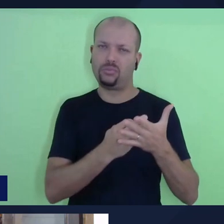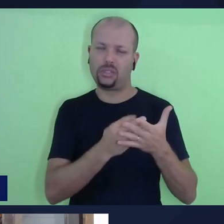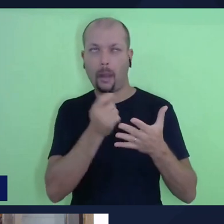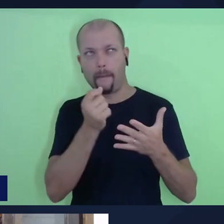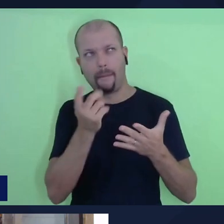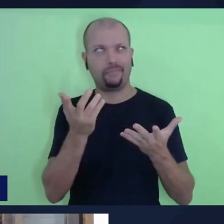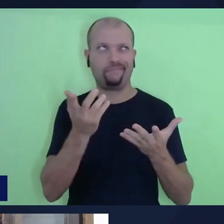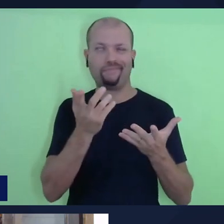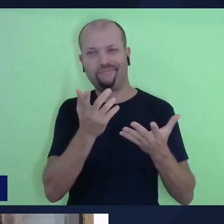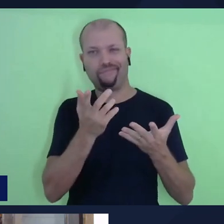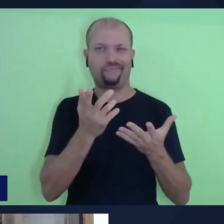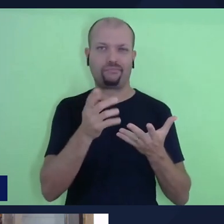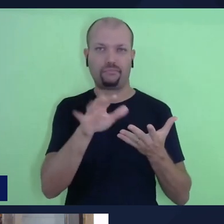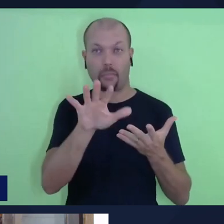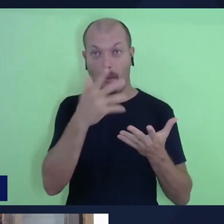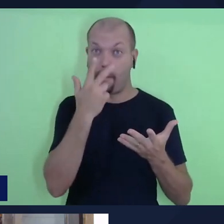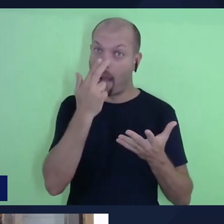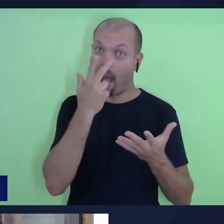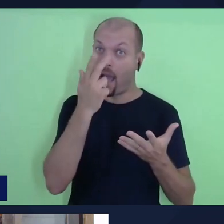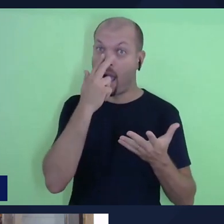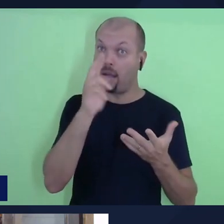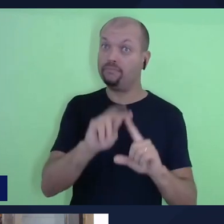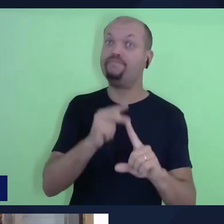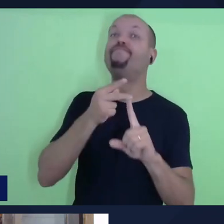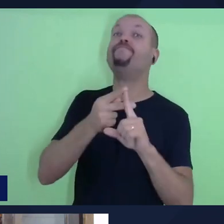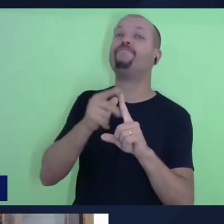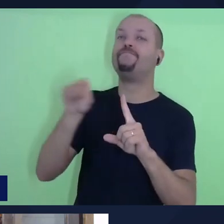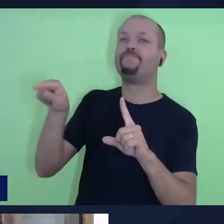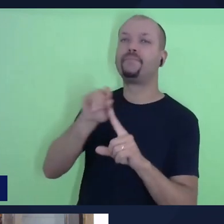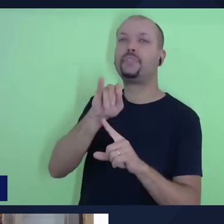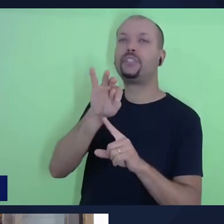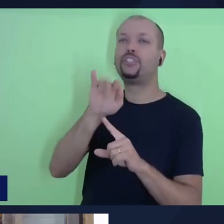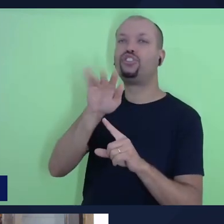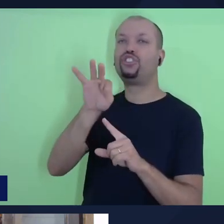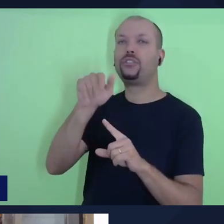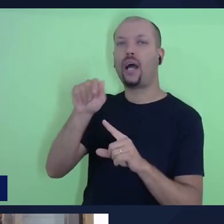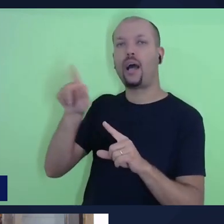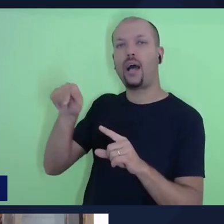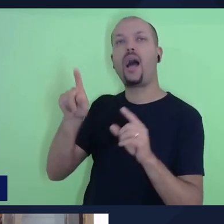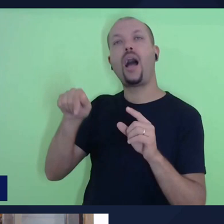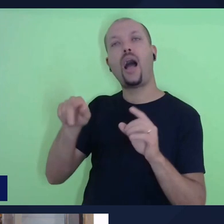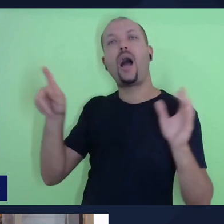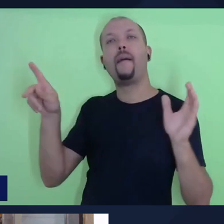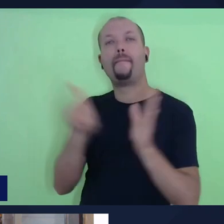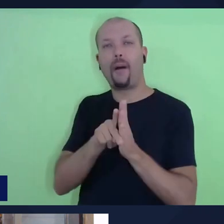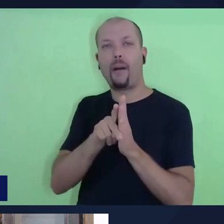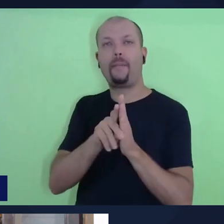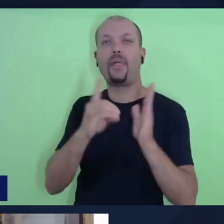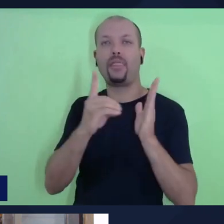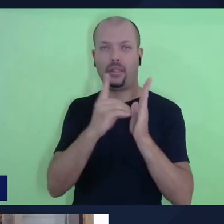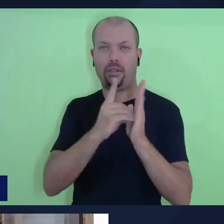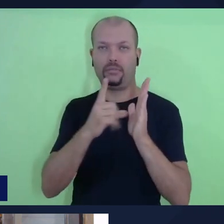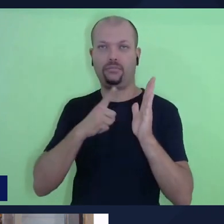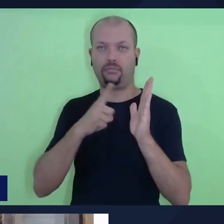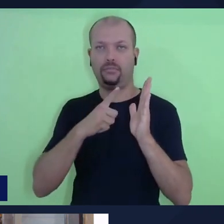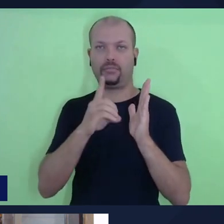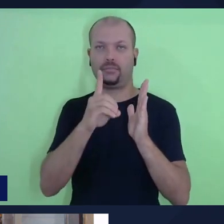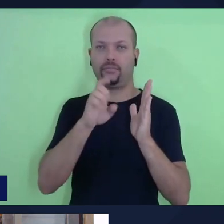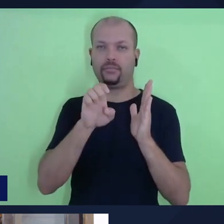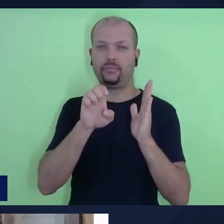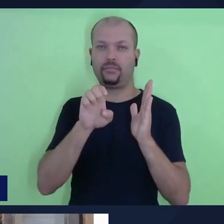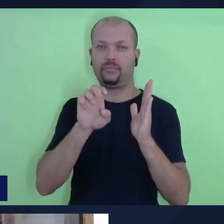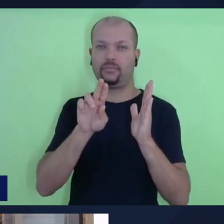de um artefato e título, da forma como nós conhecemos, é os textos de como acontece aqui em Doutor Oromio. Por quê? Porque é um